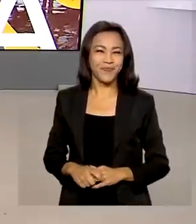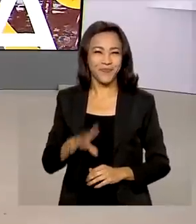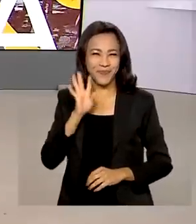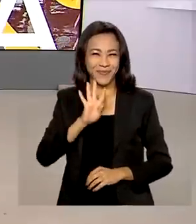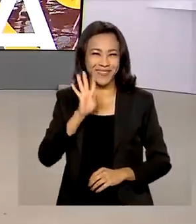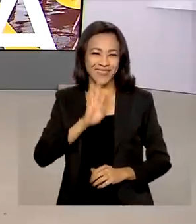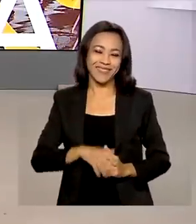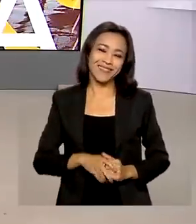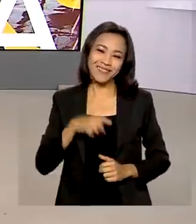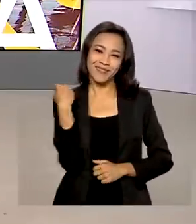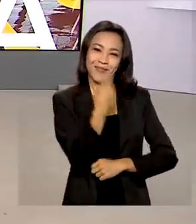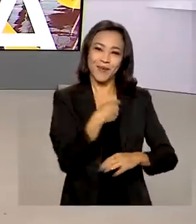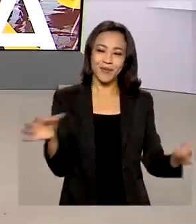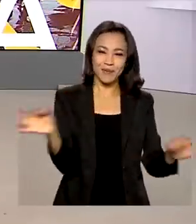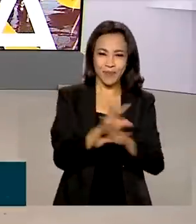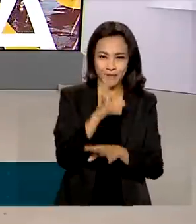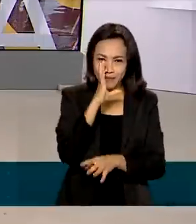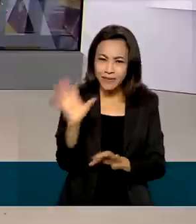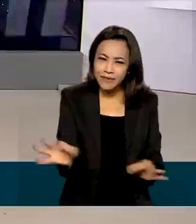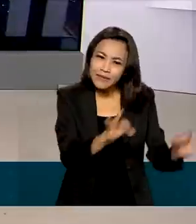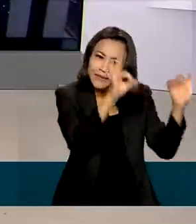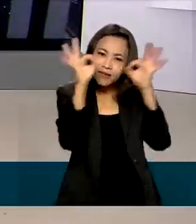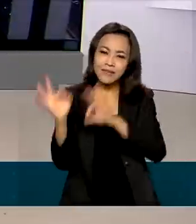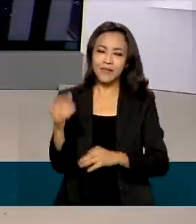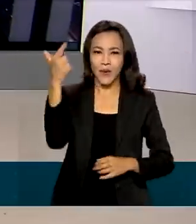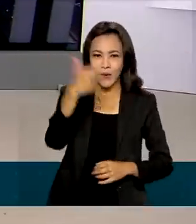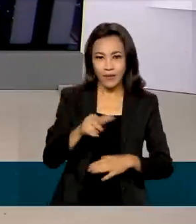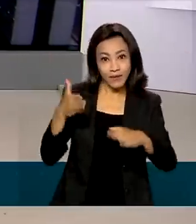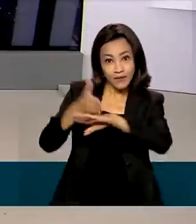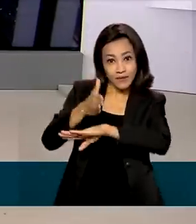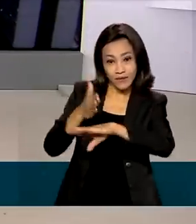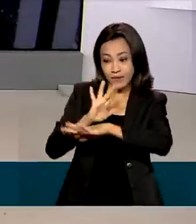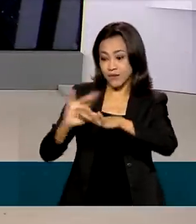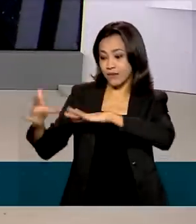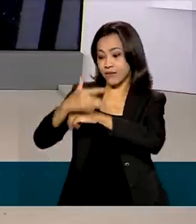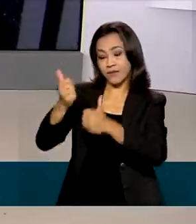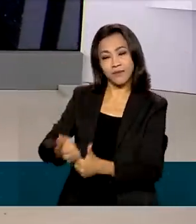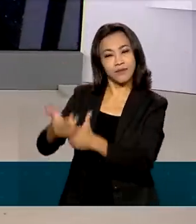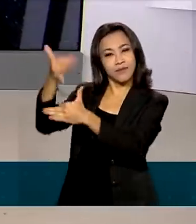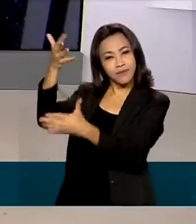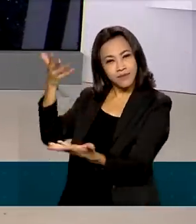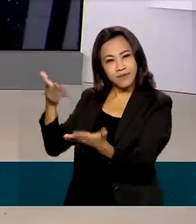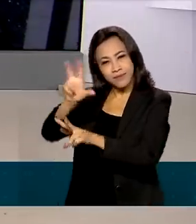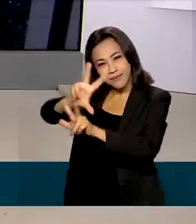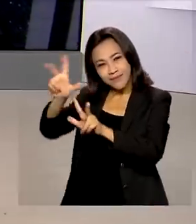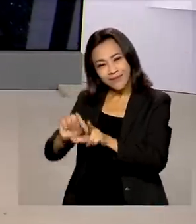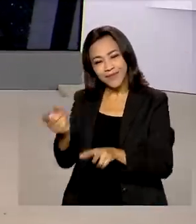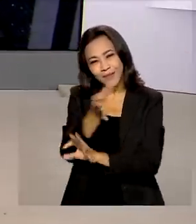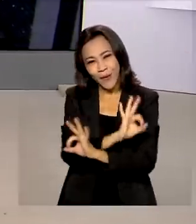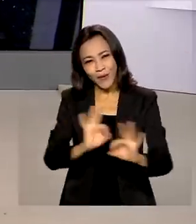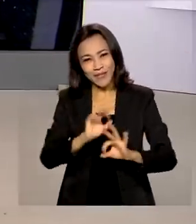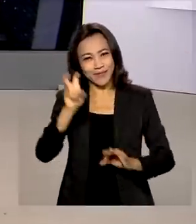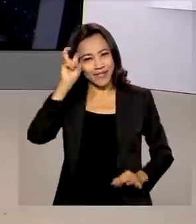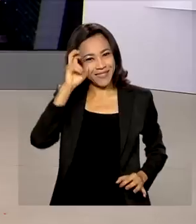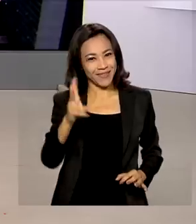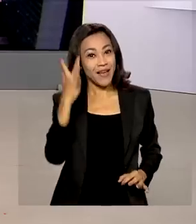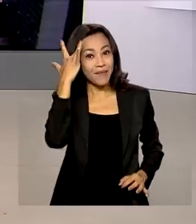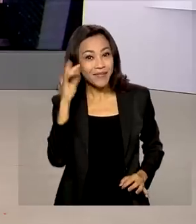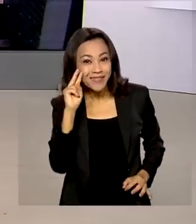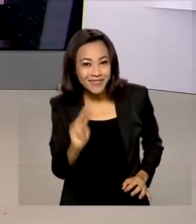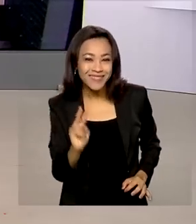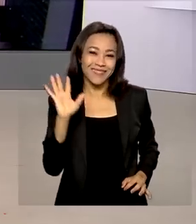Bacana, né? A gente fica por aqui para rever as reportagens, acesse as redes sociais da TV Brasil. Uma ótima quinta-feira para você, nos vemos